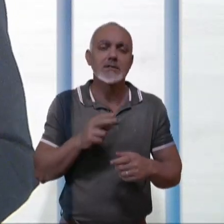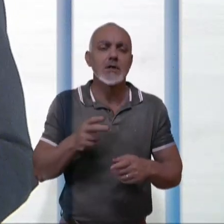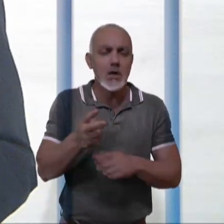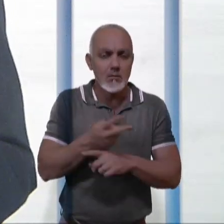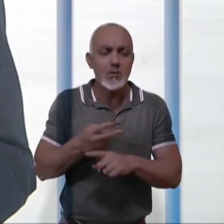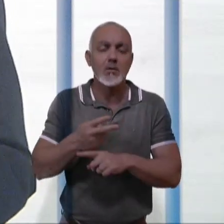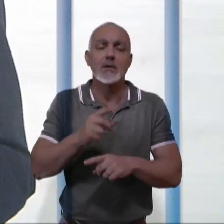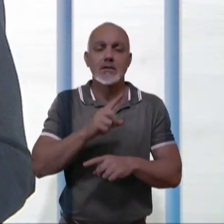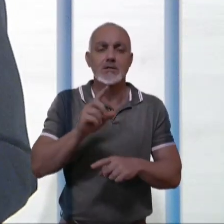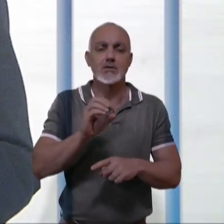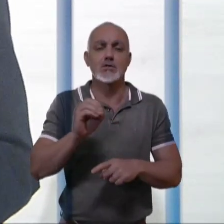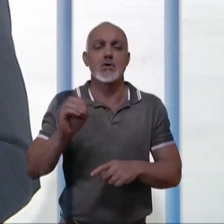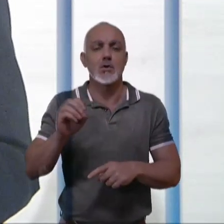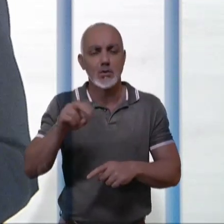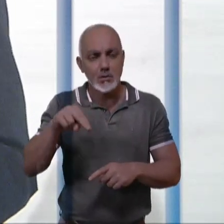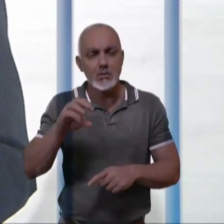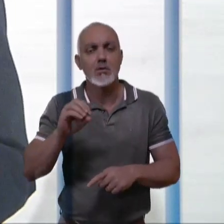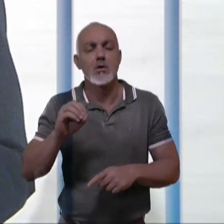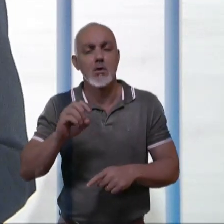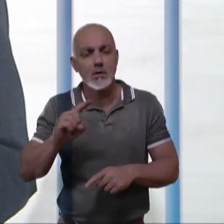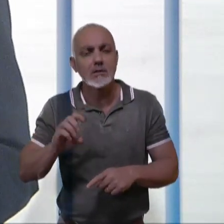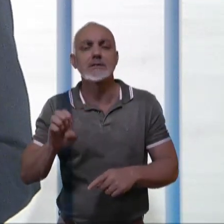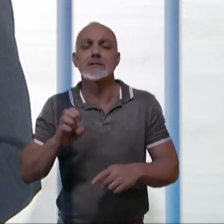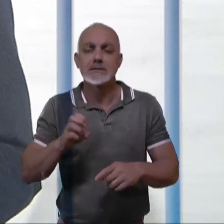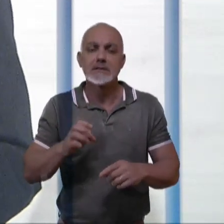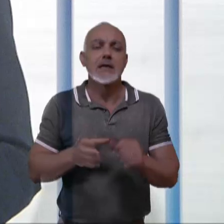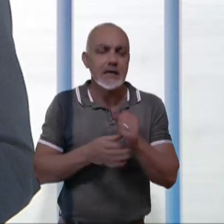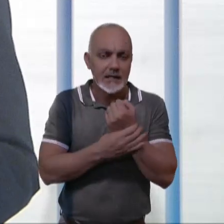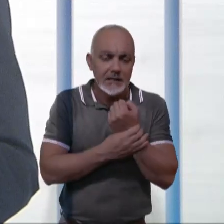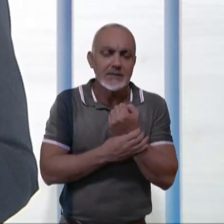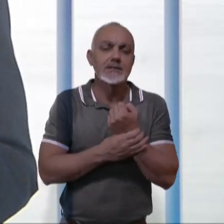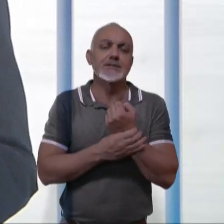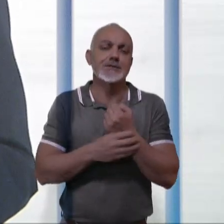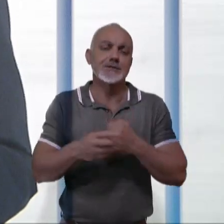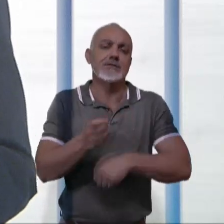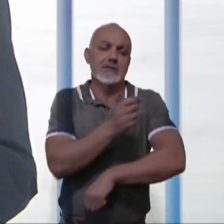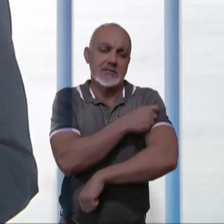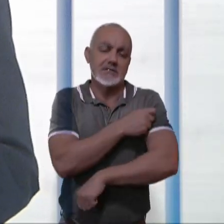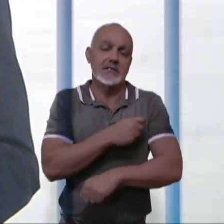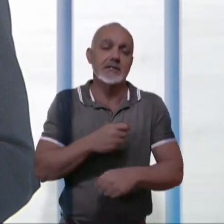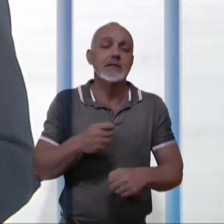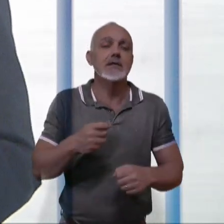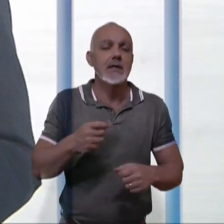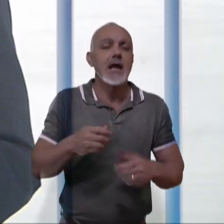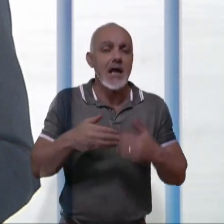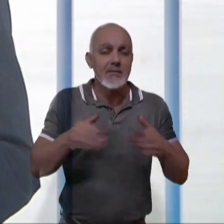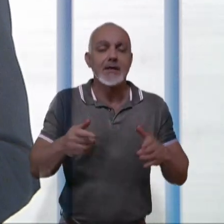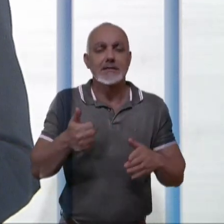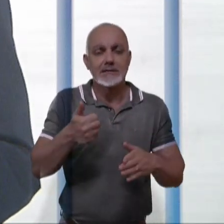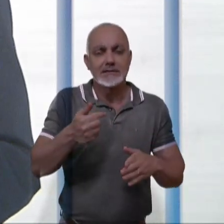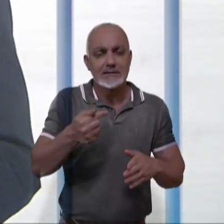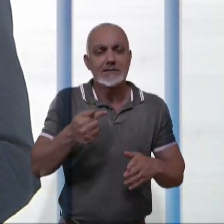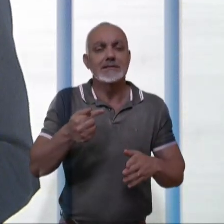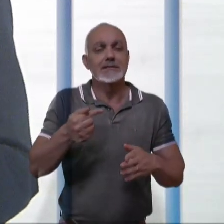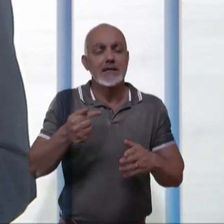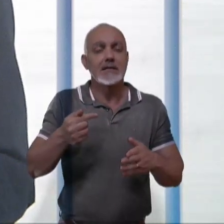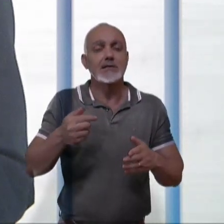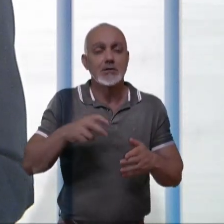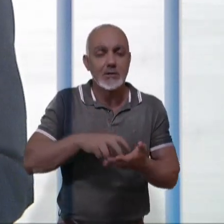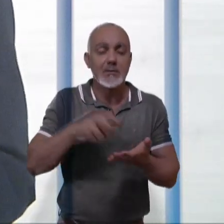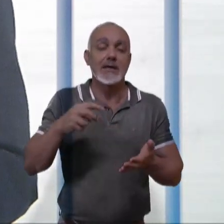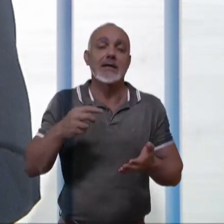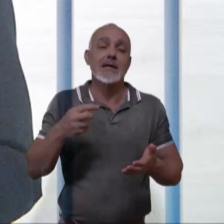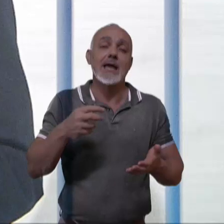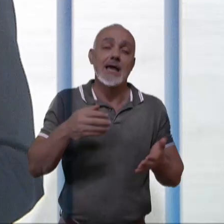a zoonoses, para garantir a vacina dos bichinhos. A unidade funciona de 7h30 da manhã às 5h30 da tarde, de